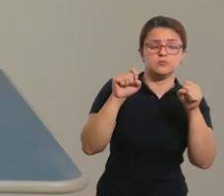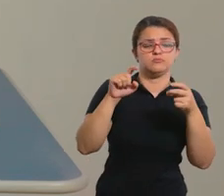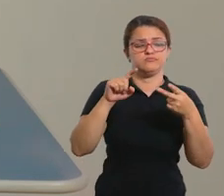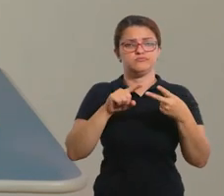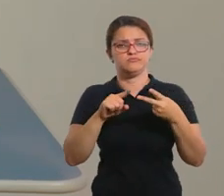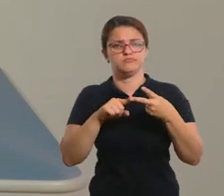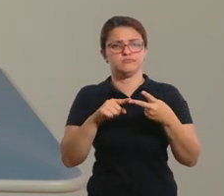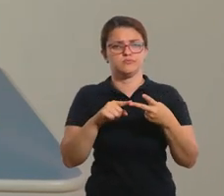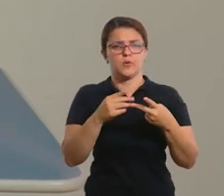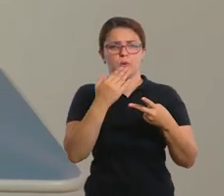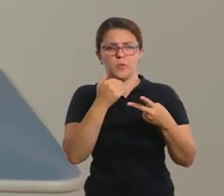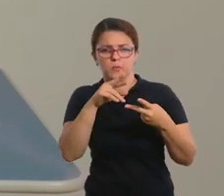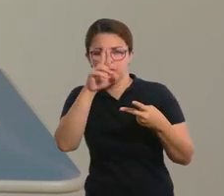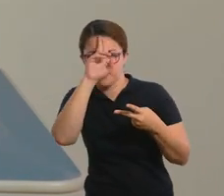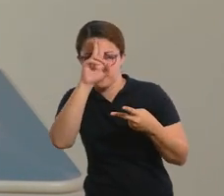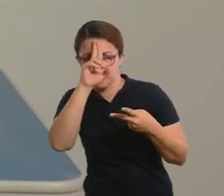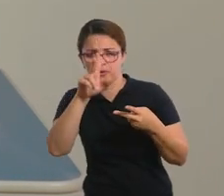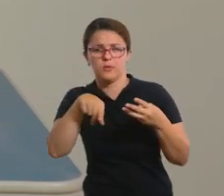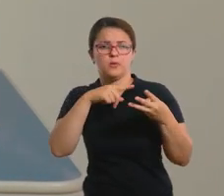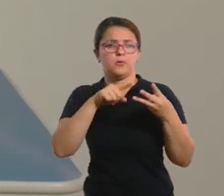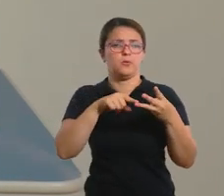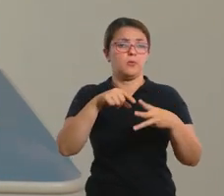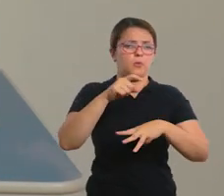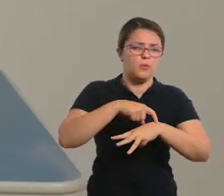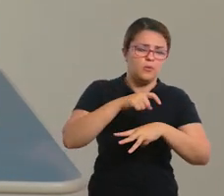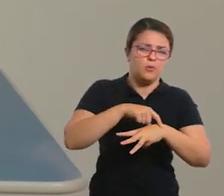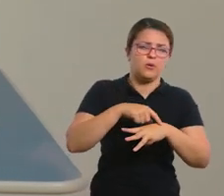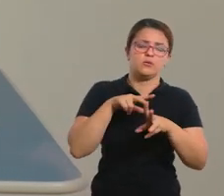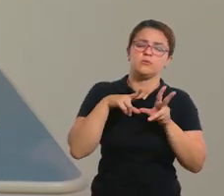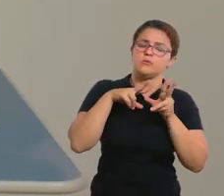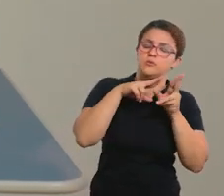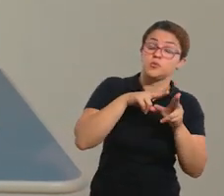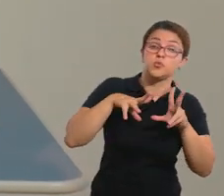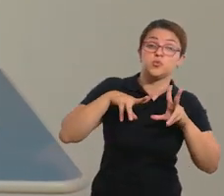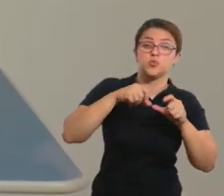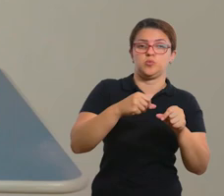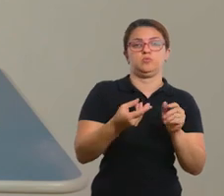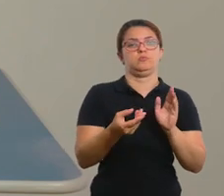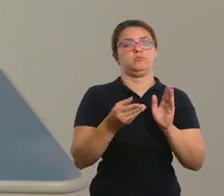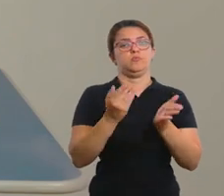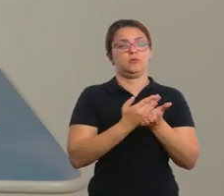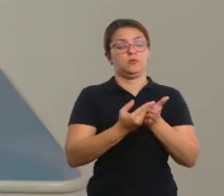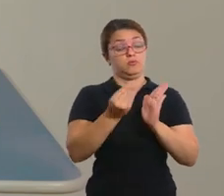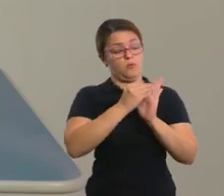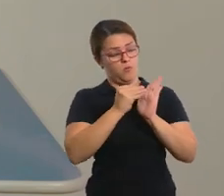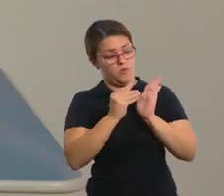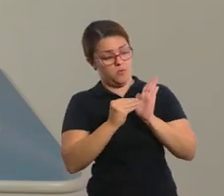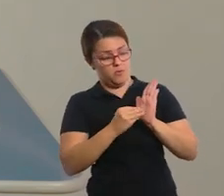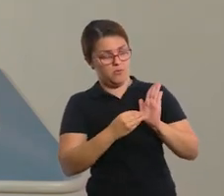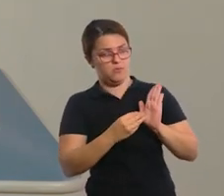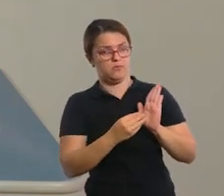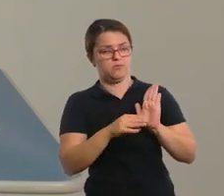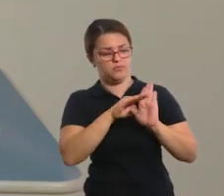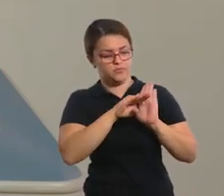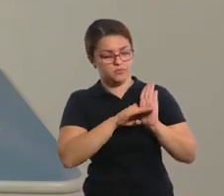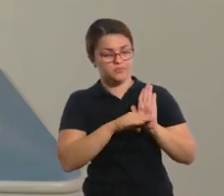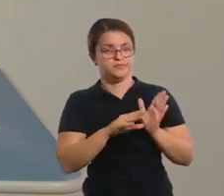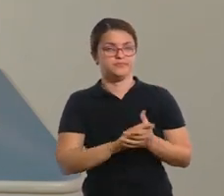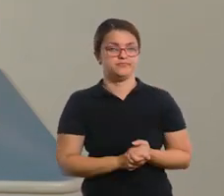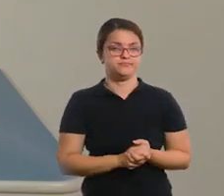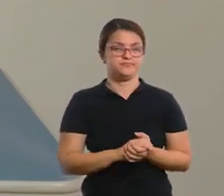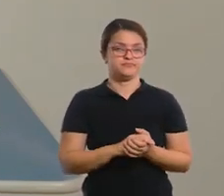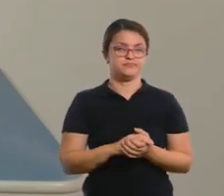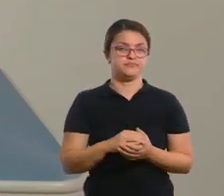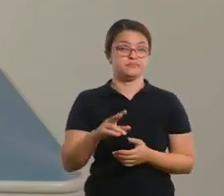a hora que estudou, a hora que foi dormir, tudo no caderno. E por último, em